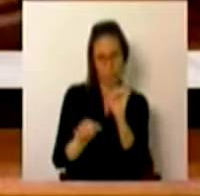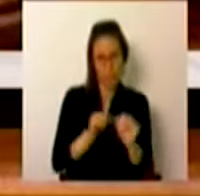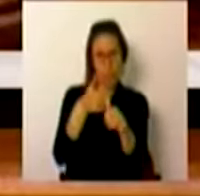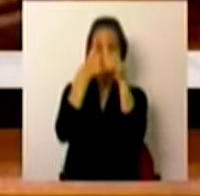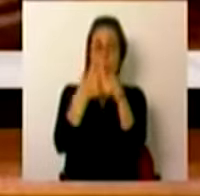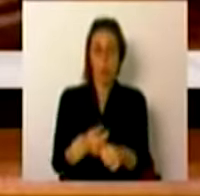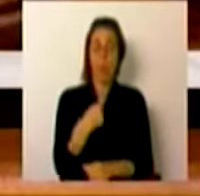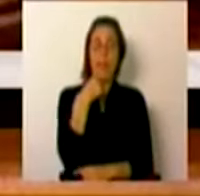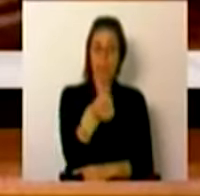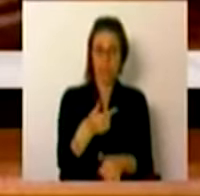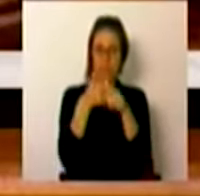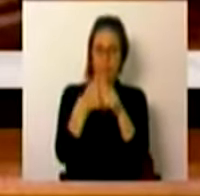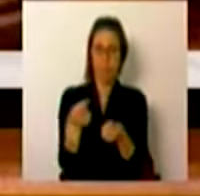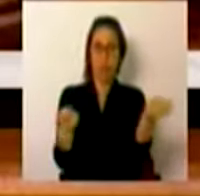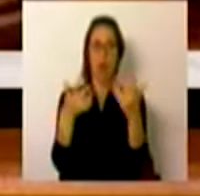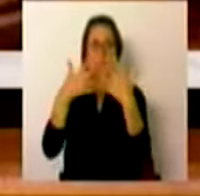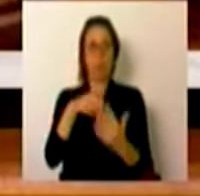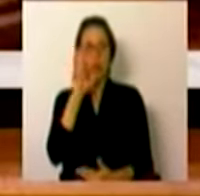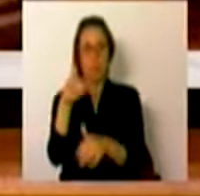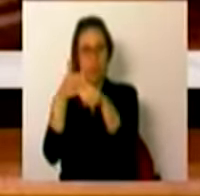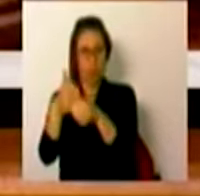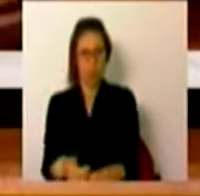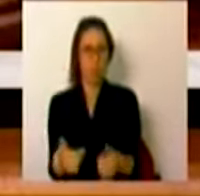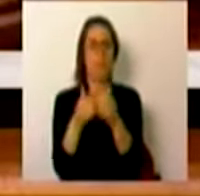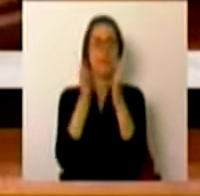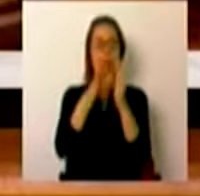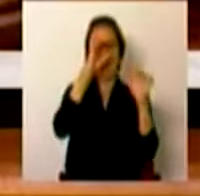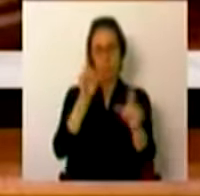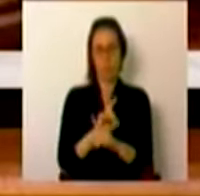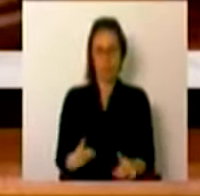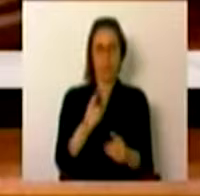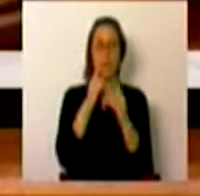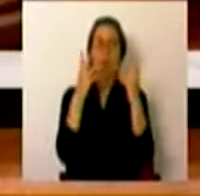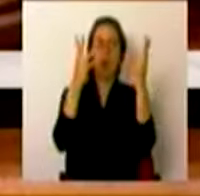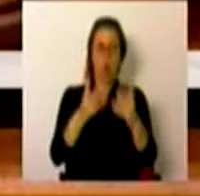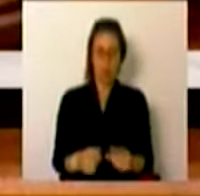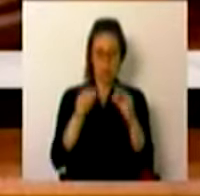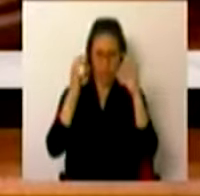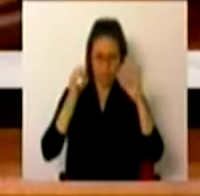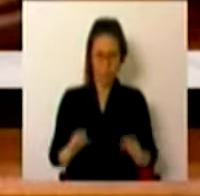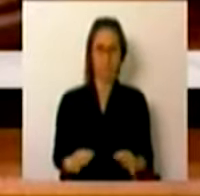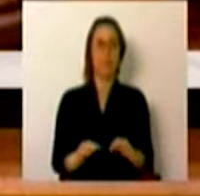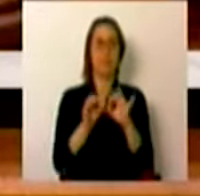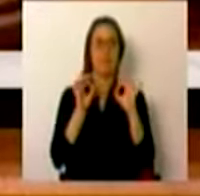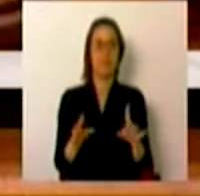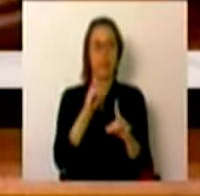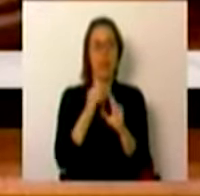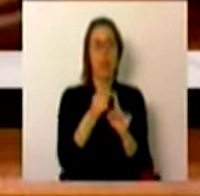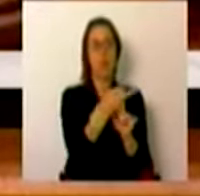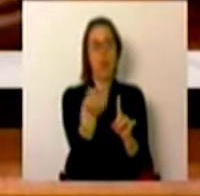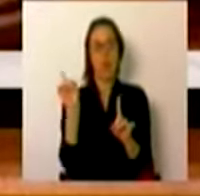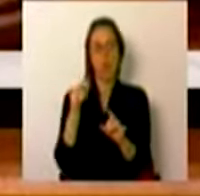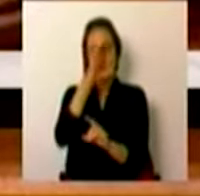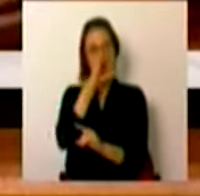cumprindo a palavra dada às organizações sindicais. E todos os professores verão contada, em circunstâncias análogas às dos demais